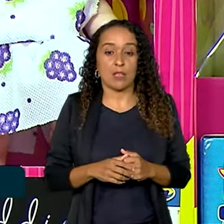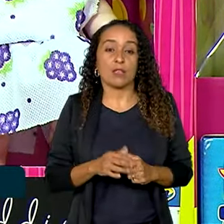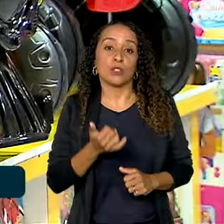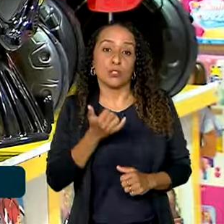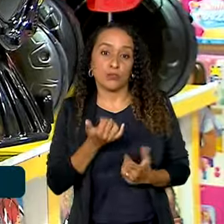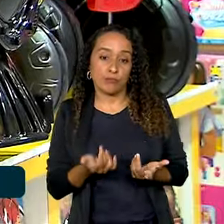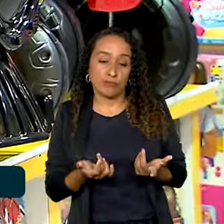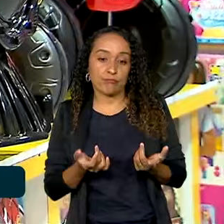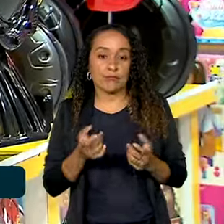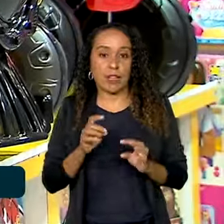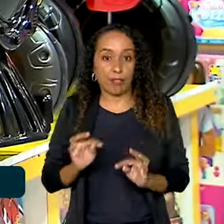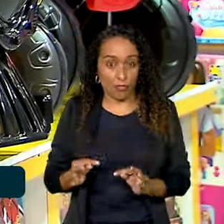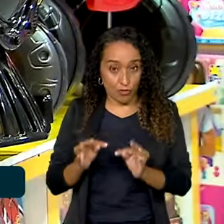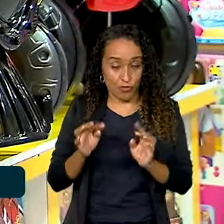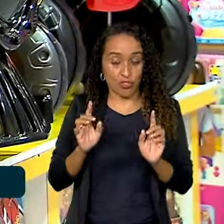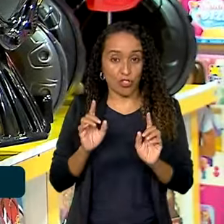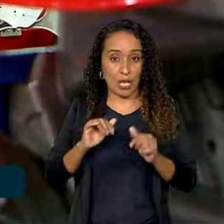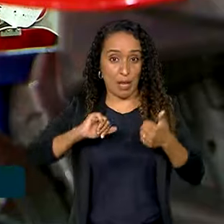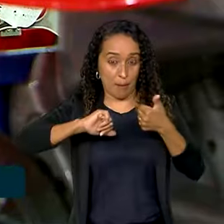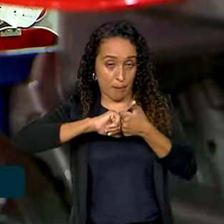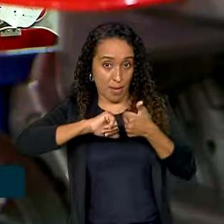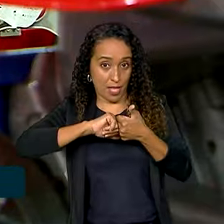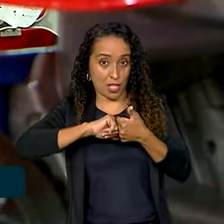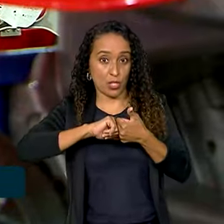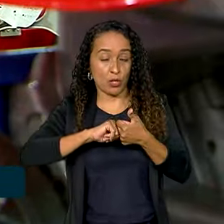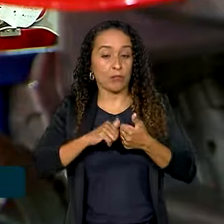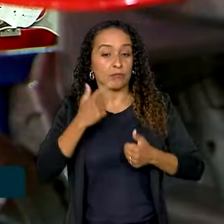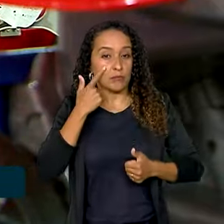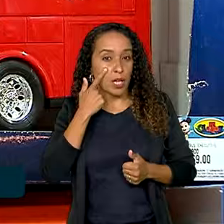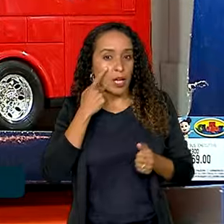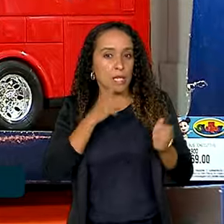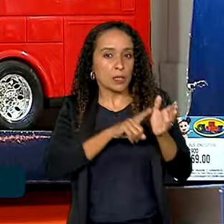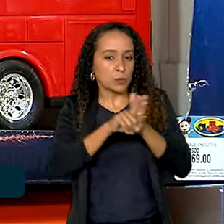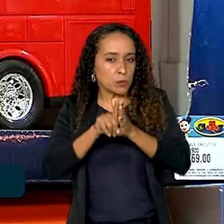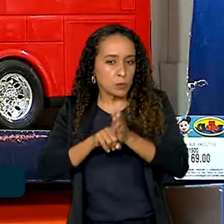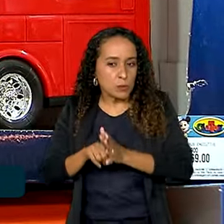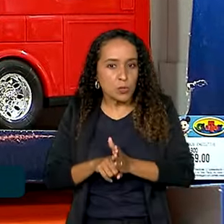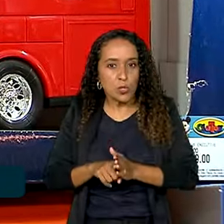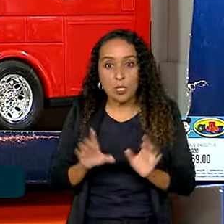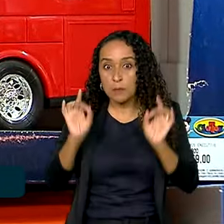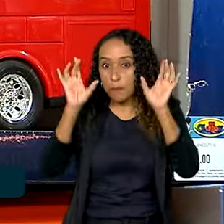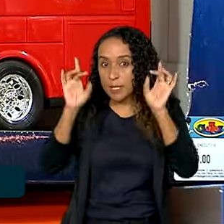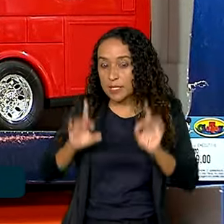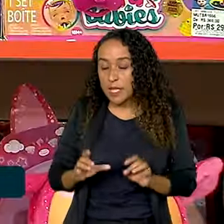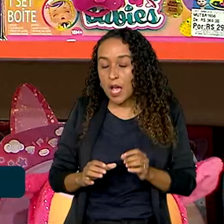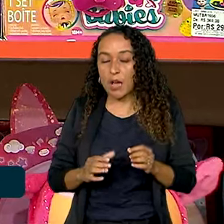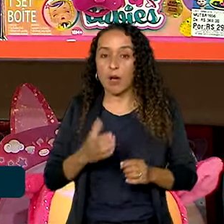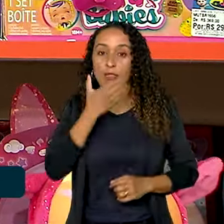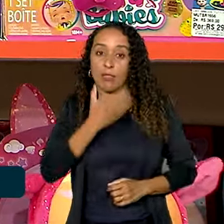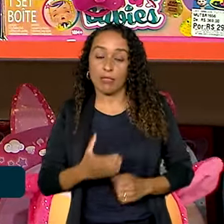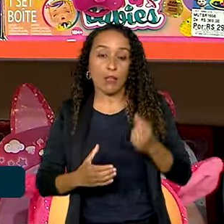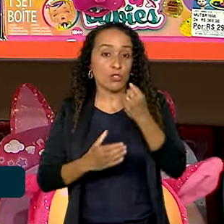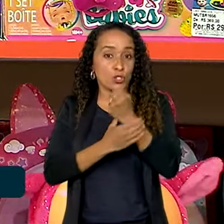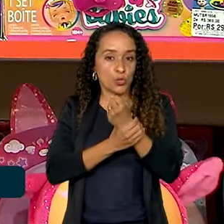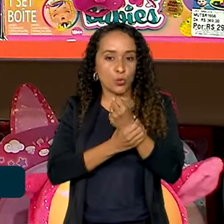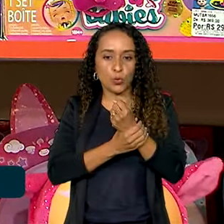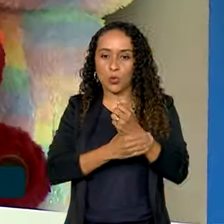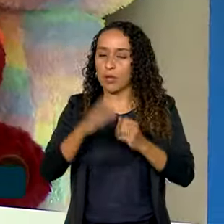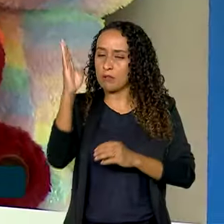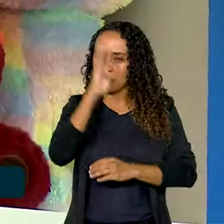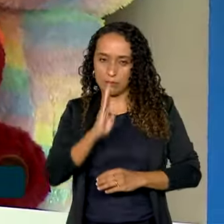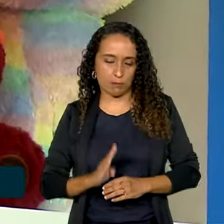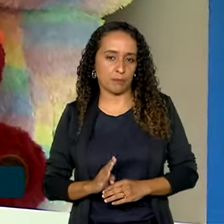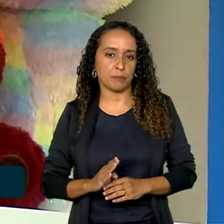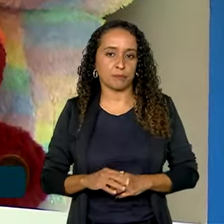Qualidade e Tecnologia, Inmetro, está com a operação especial Natal Seguro nas ruas de todo o país.